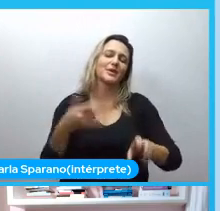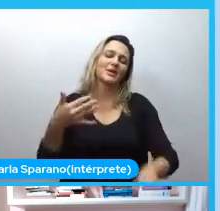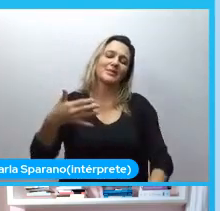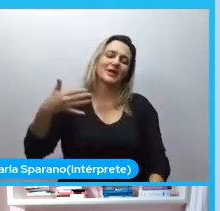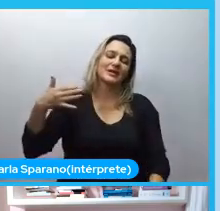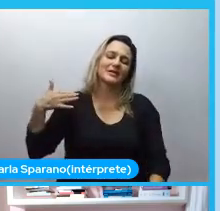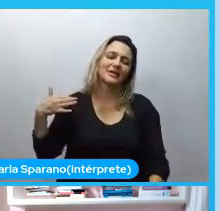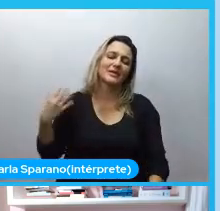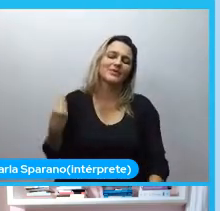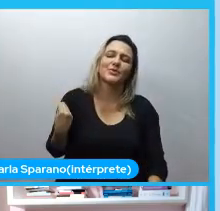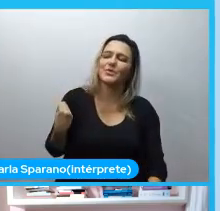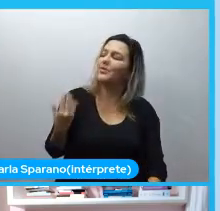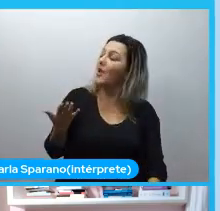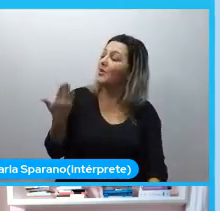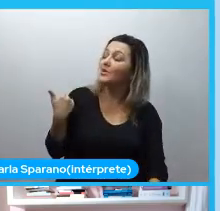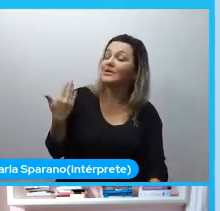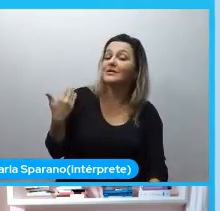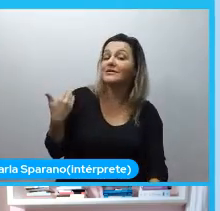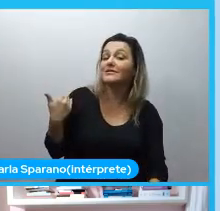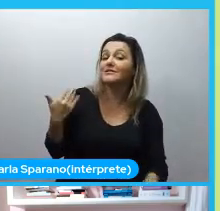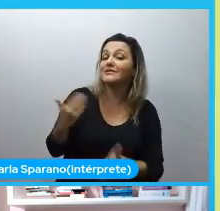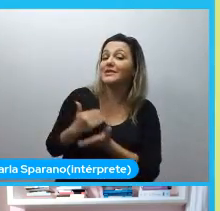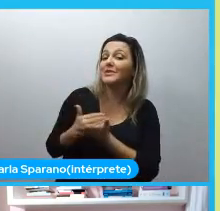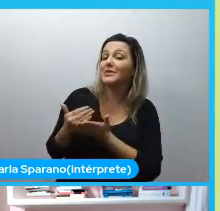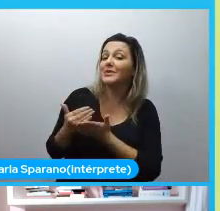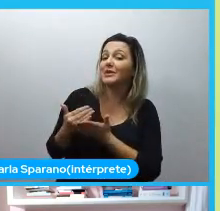O estava acontecendo no inicio.